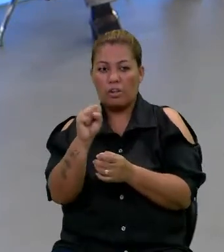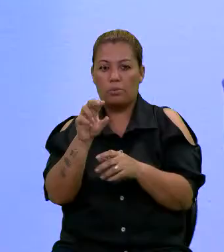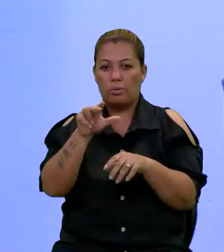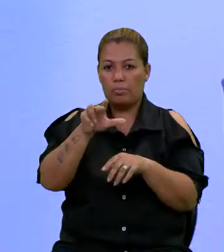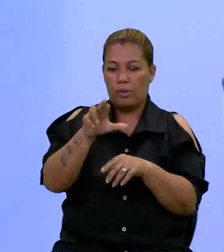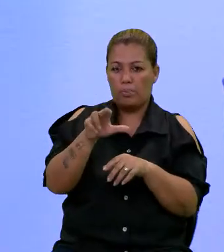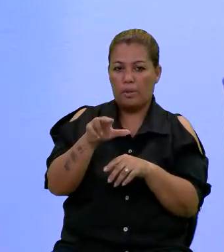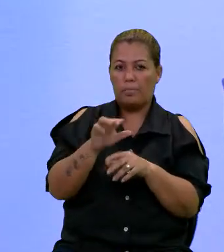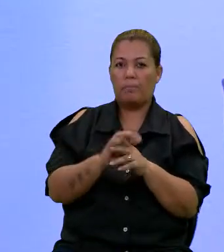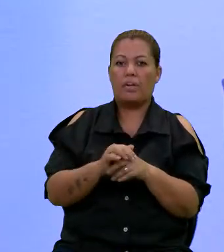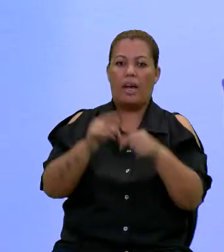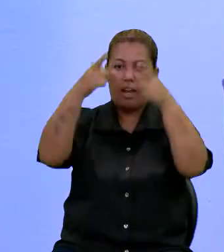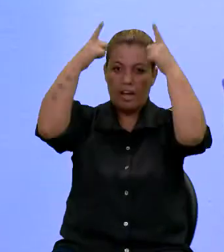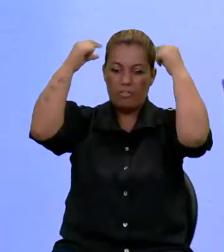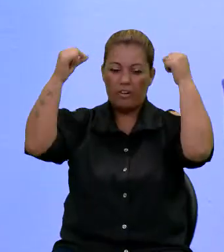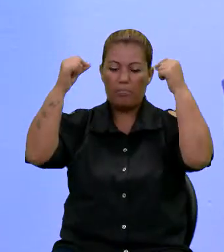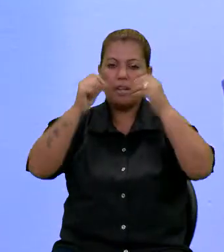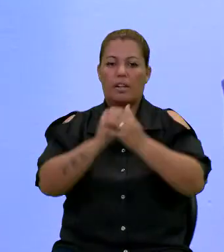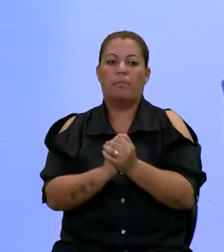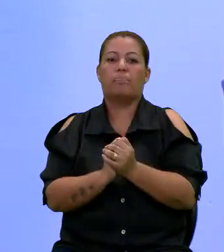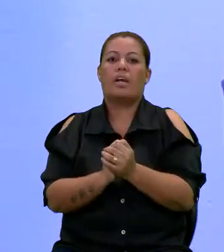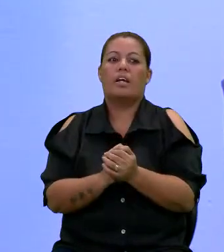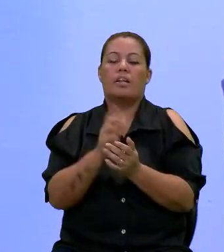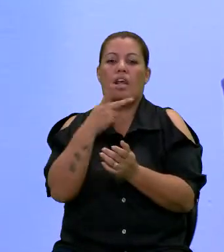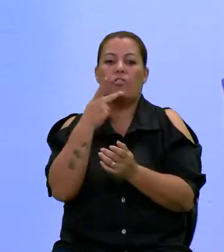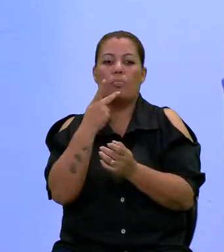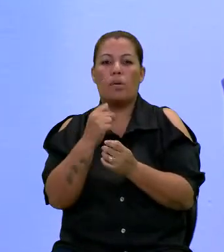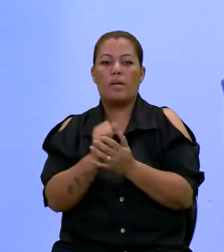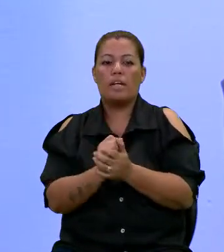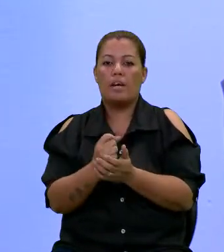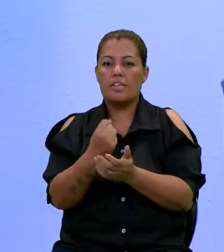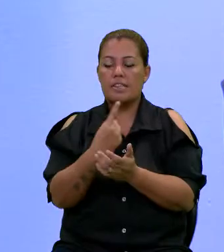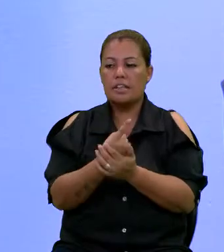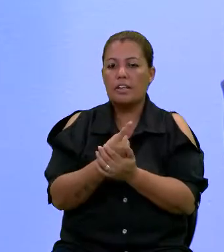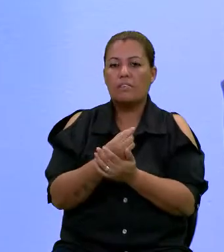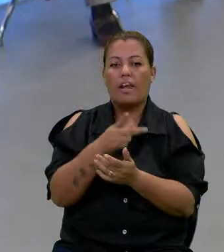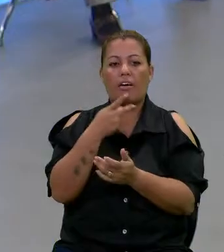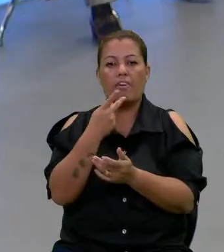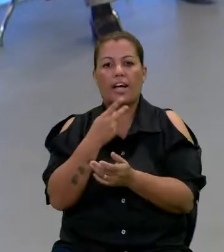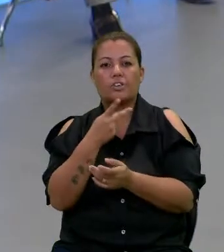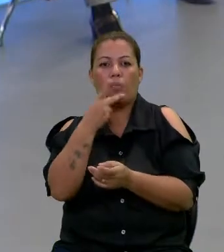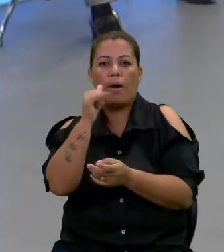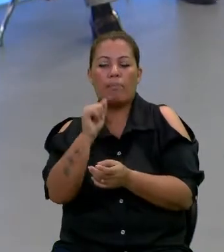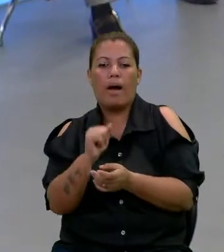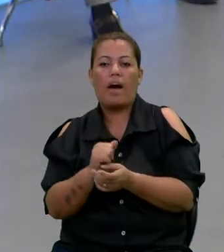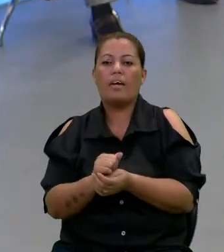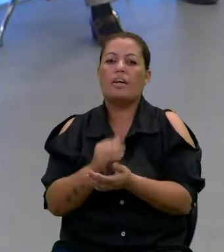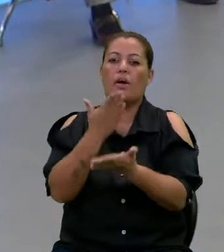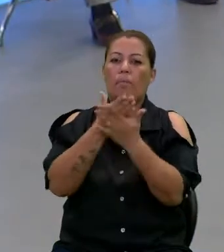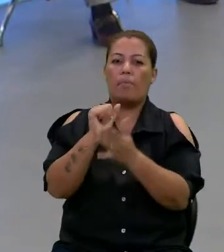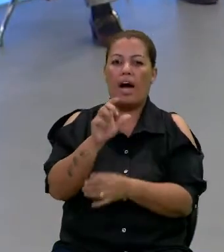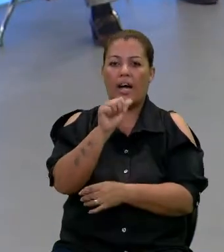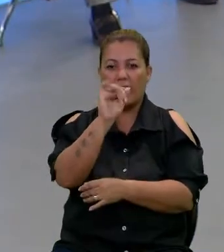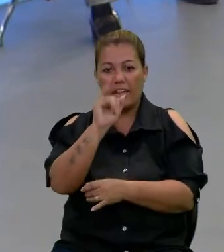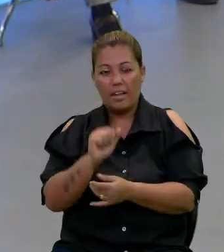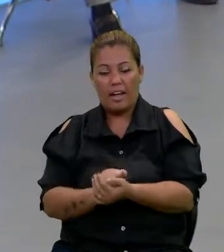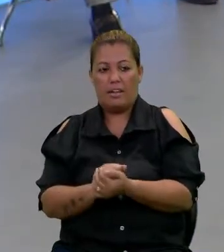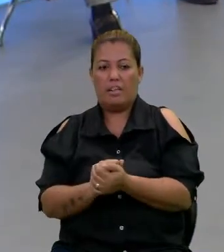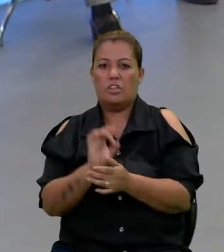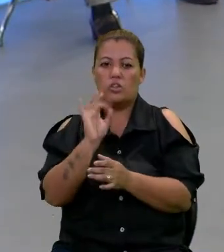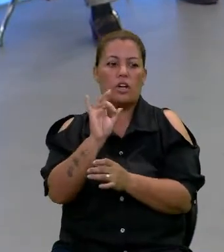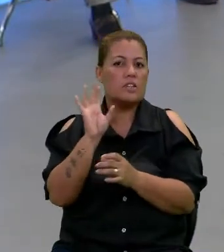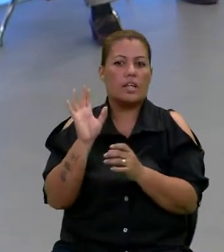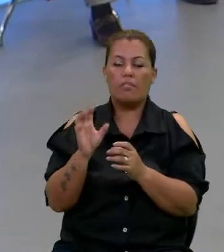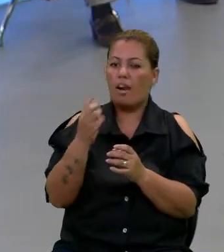sogra do meu irmão, ela é enfermeira. E ela falou para mim que estava estranho ela falar só papai, para e